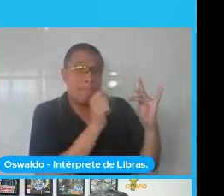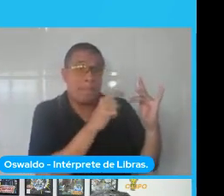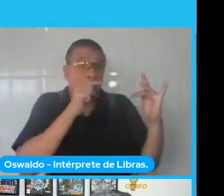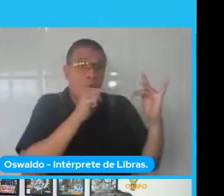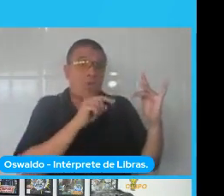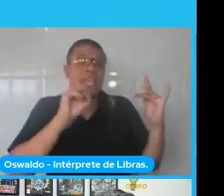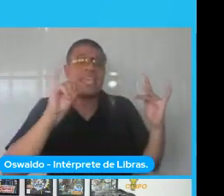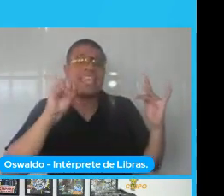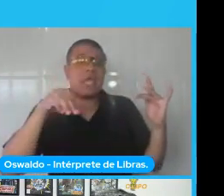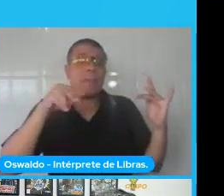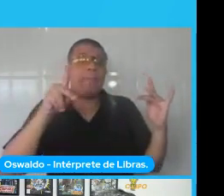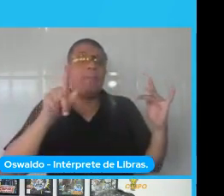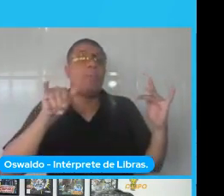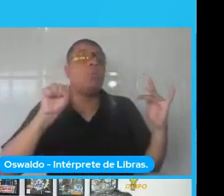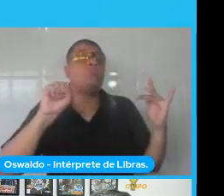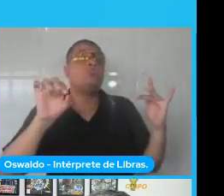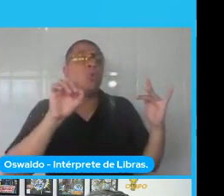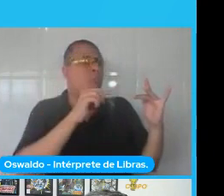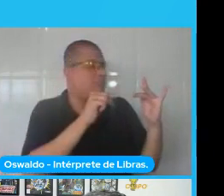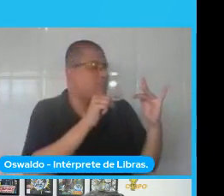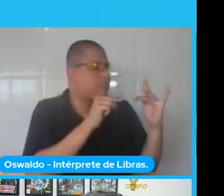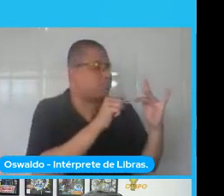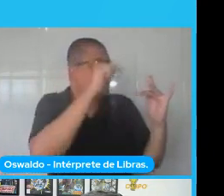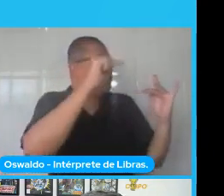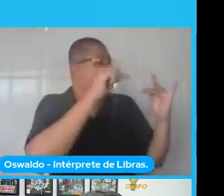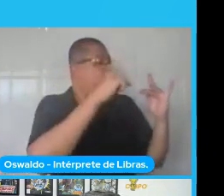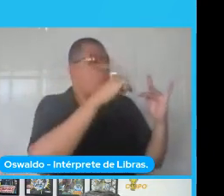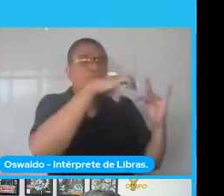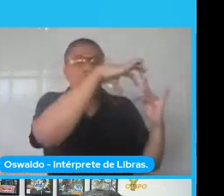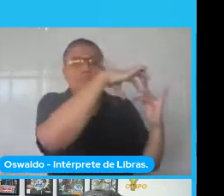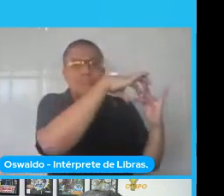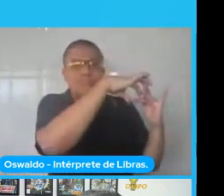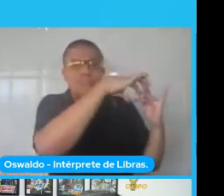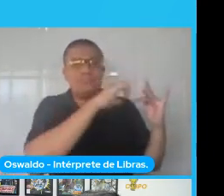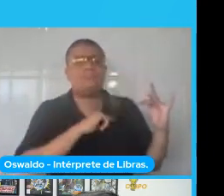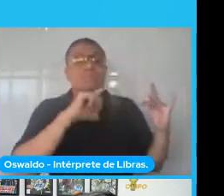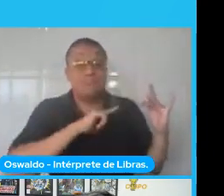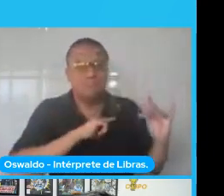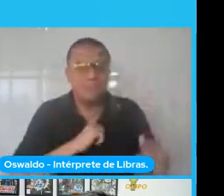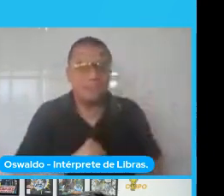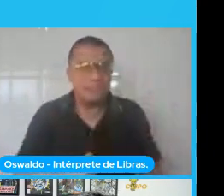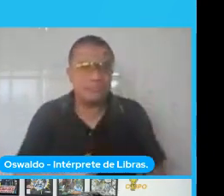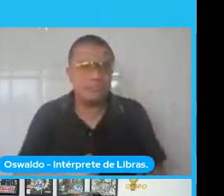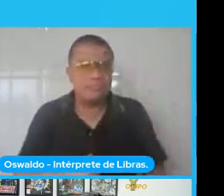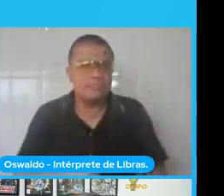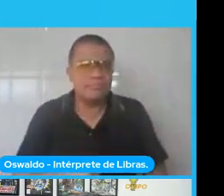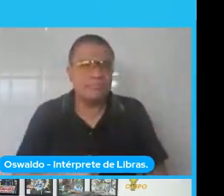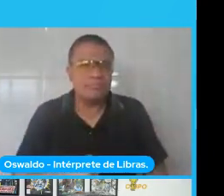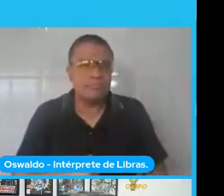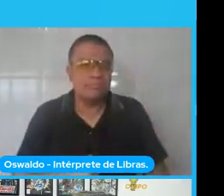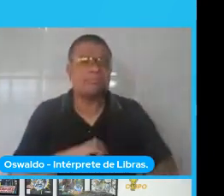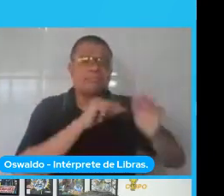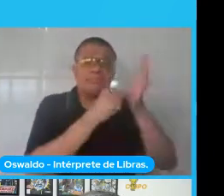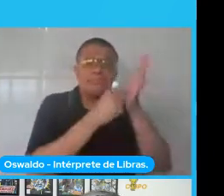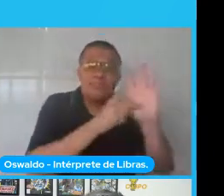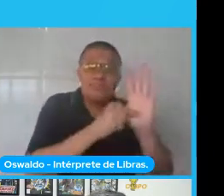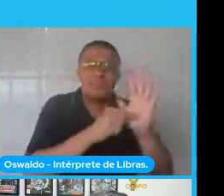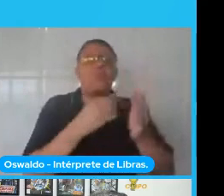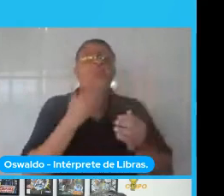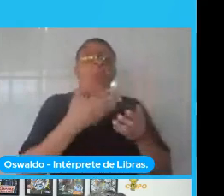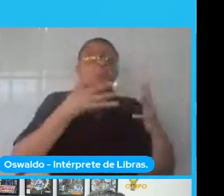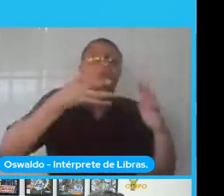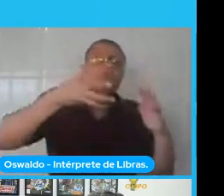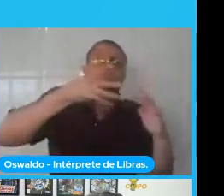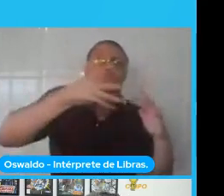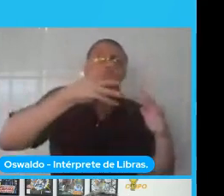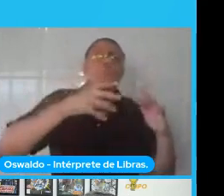esse impulso ele vai determinar o valor dessa saída. E aí vai mostrar qual estímulo ali está sendo